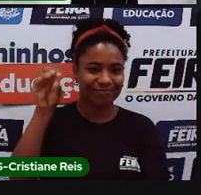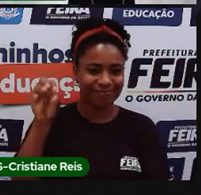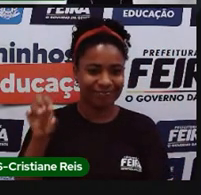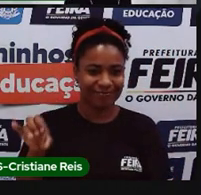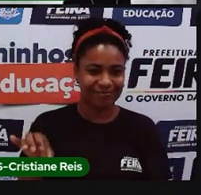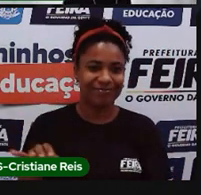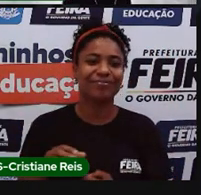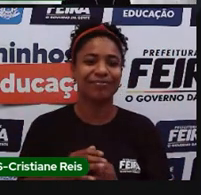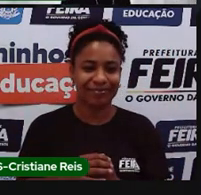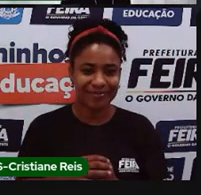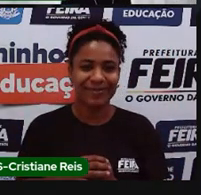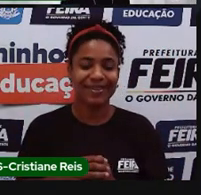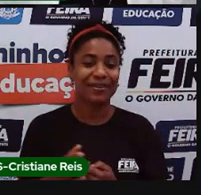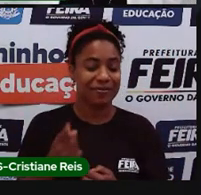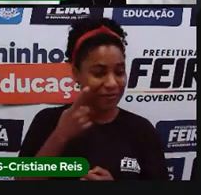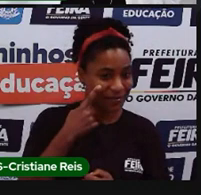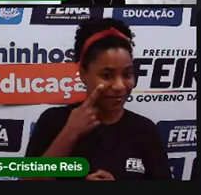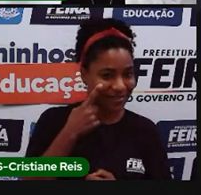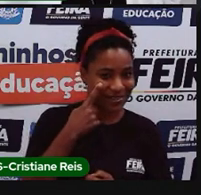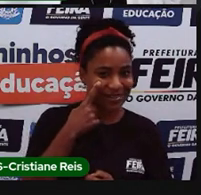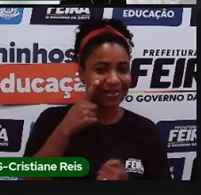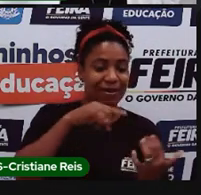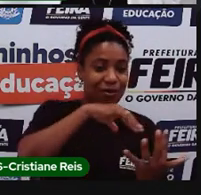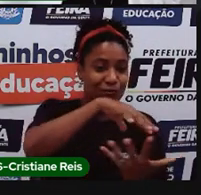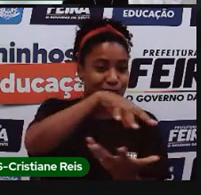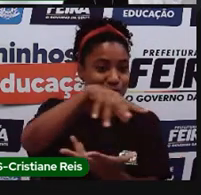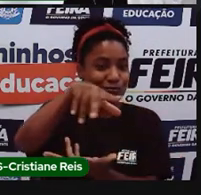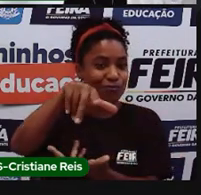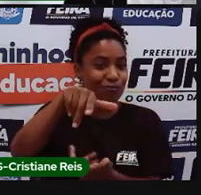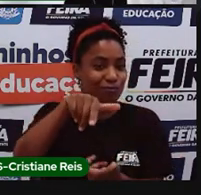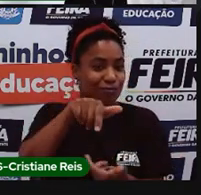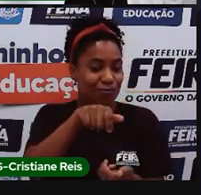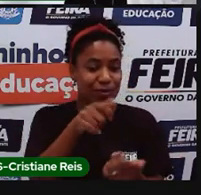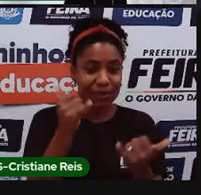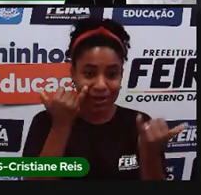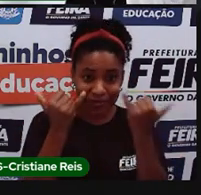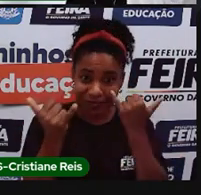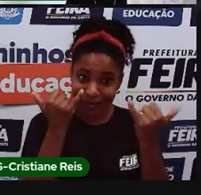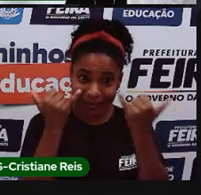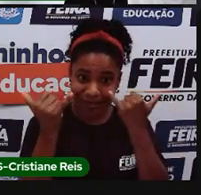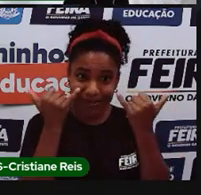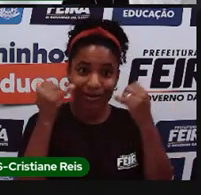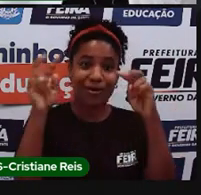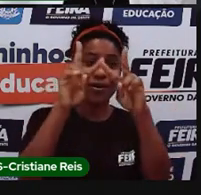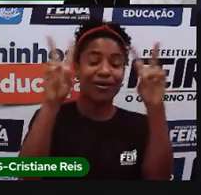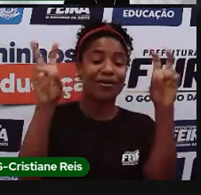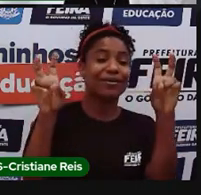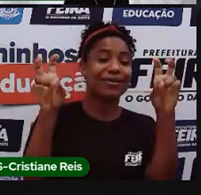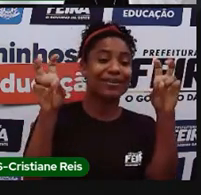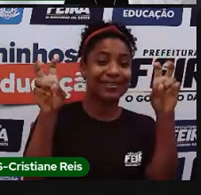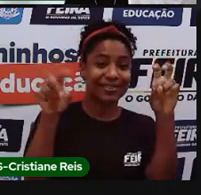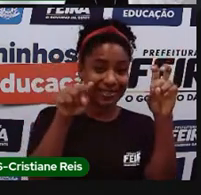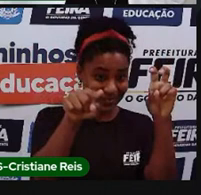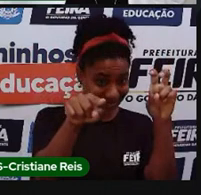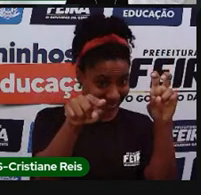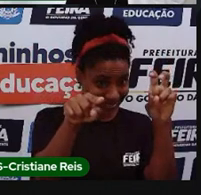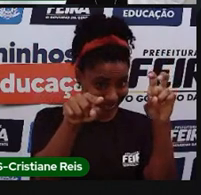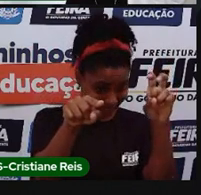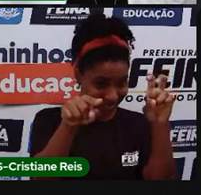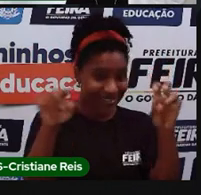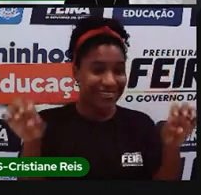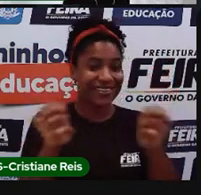coloquei aí, né, um mapa-monde, ele já tem uma série de informações recapitulando o nosso título, recapitulando a nossa